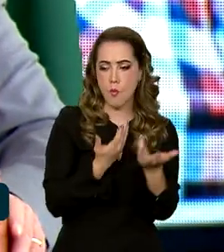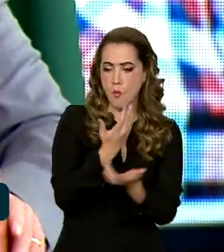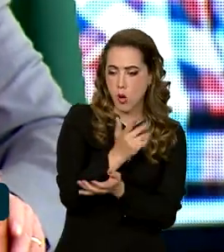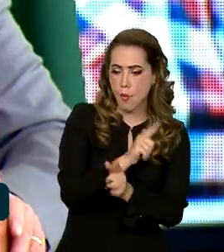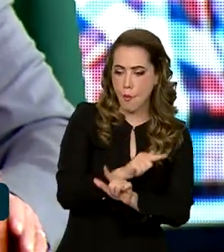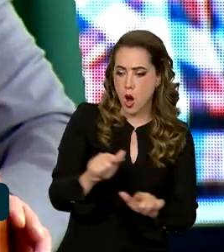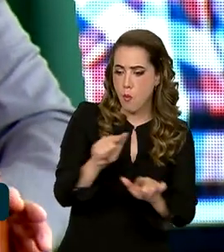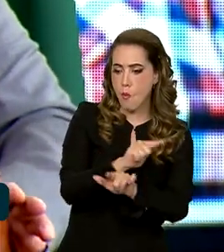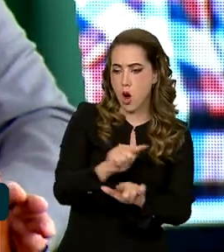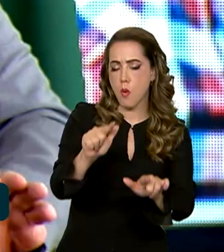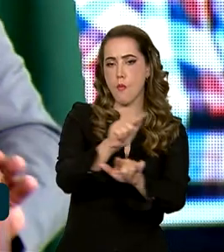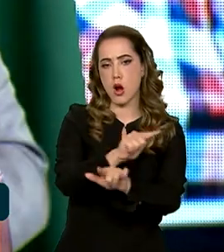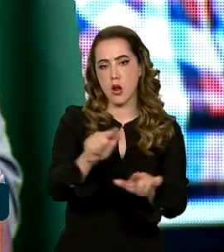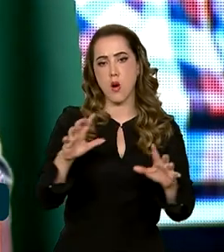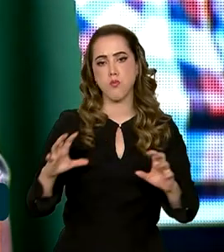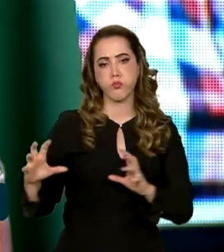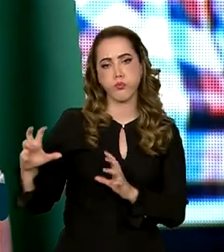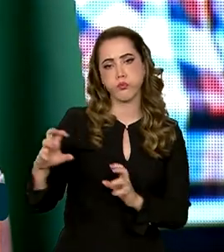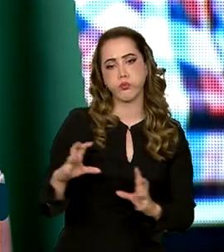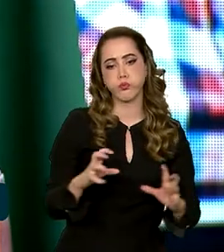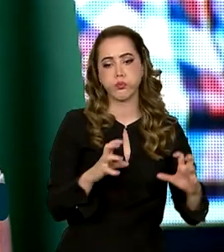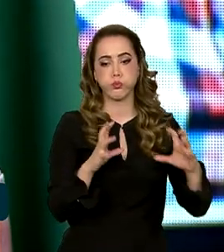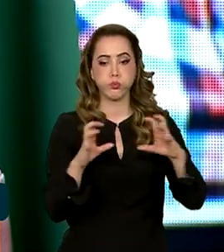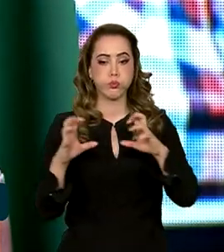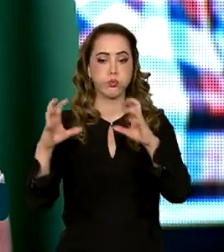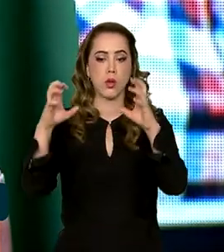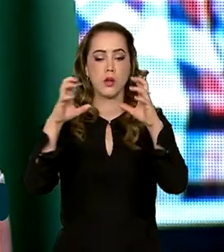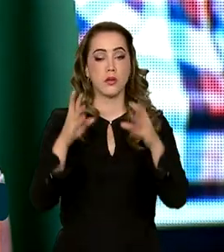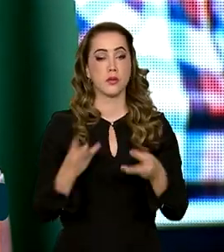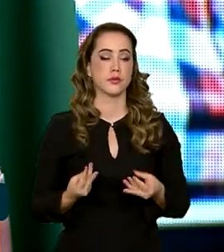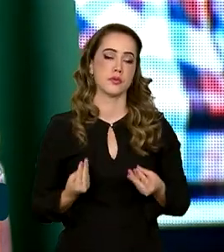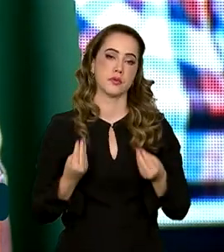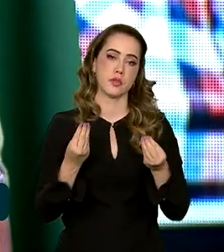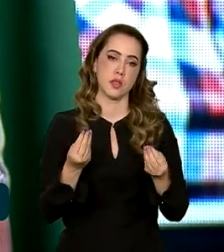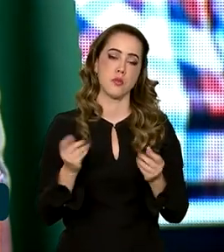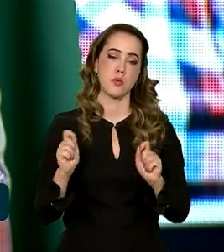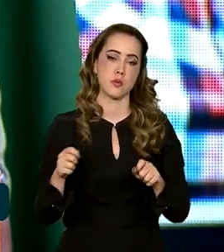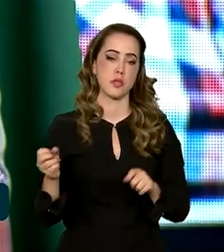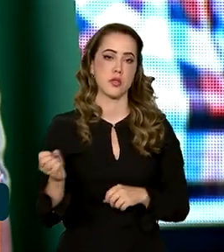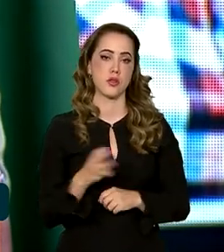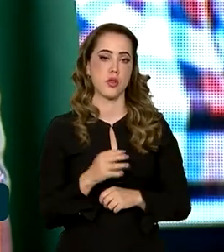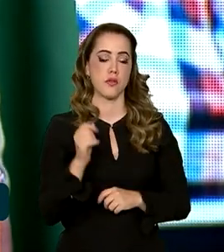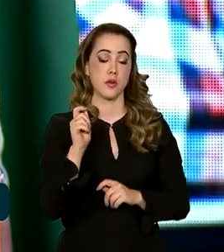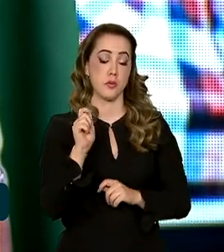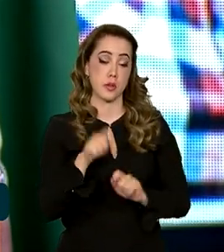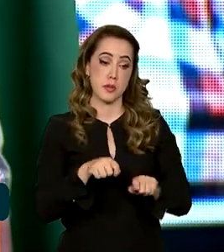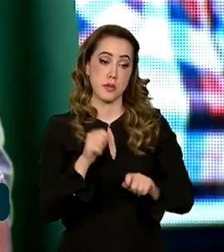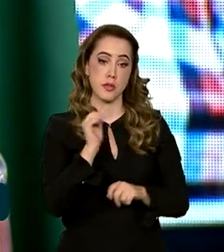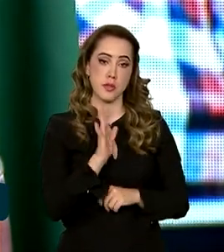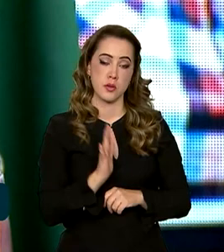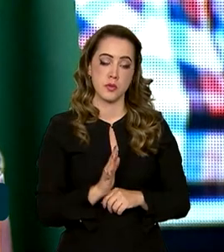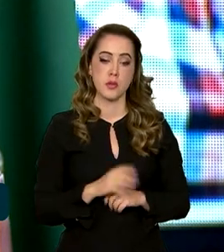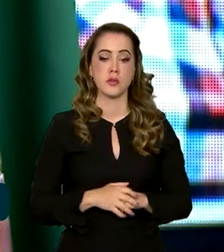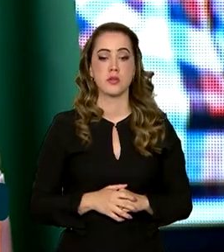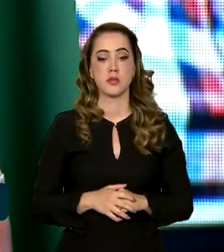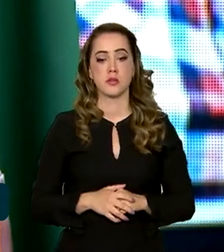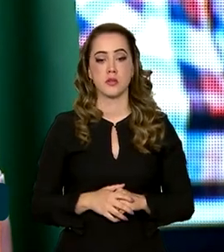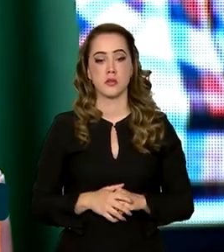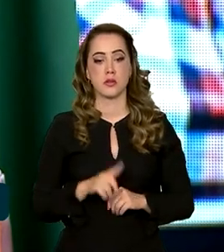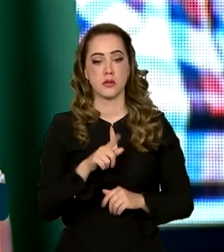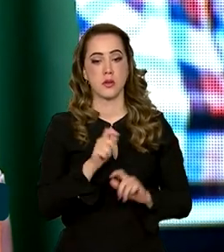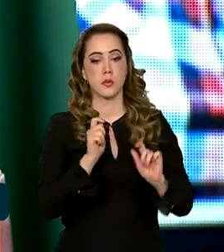e de tanto poluir o planeta está dando uma nova chance ao Brasil. A chance